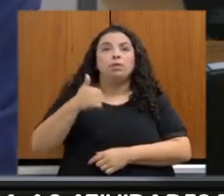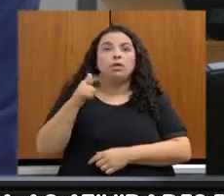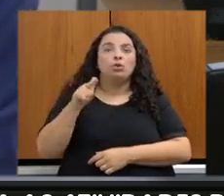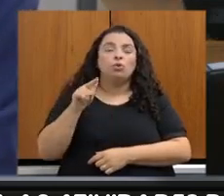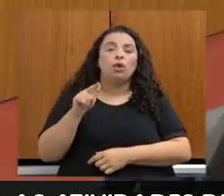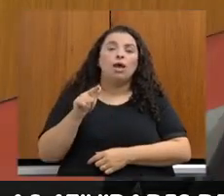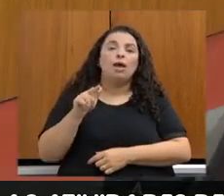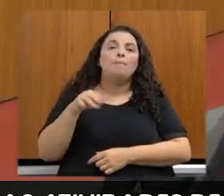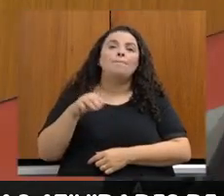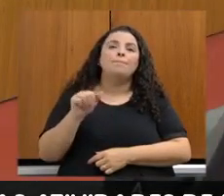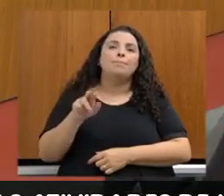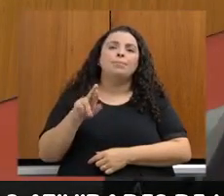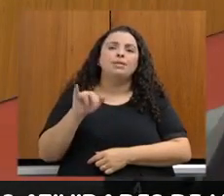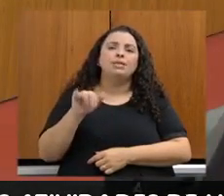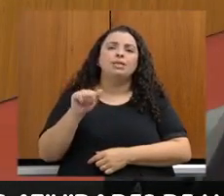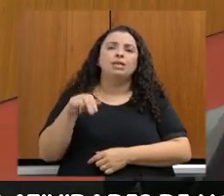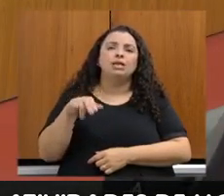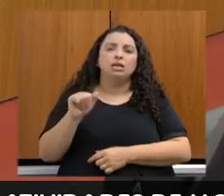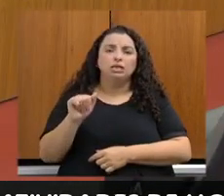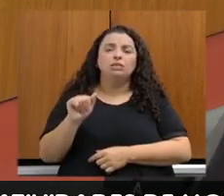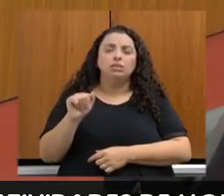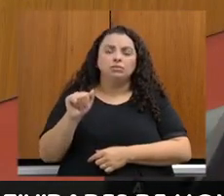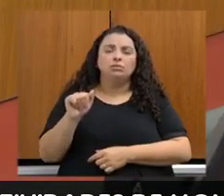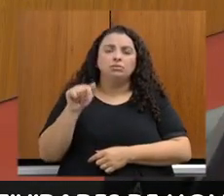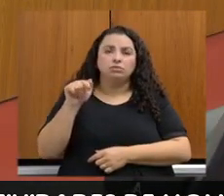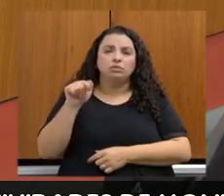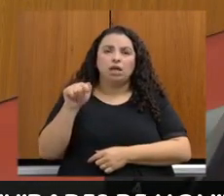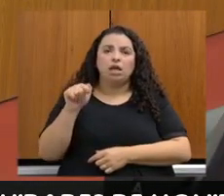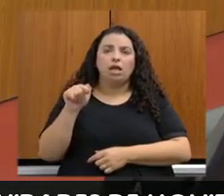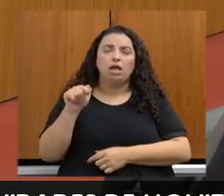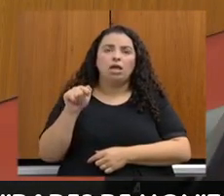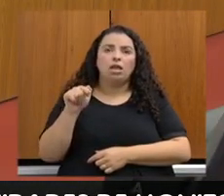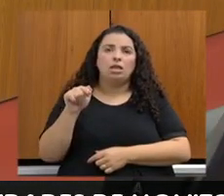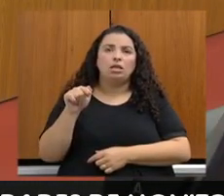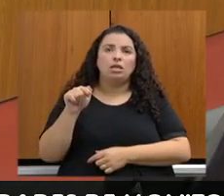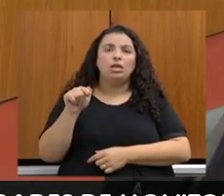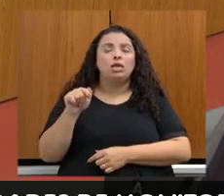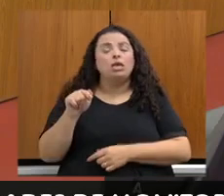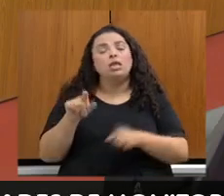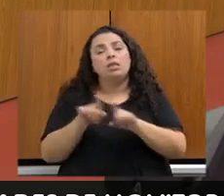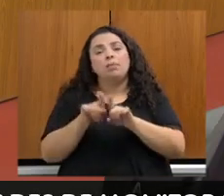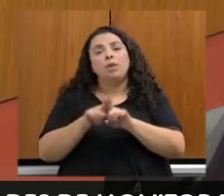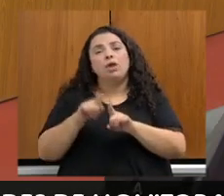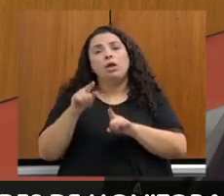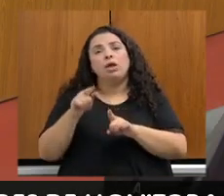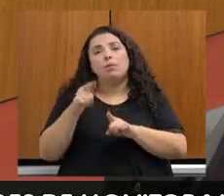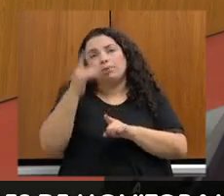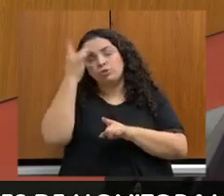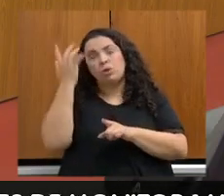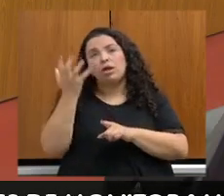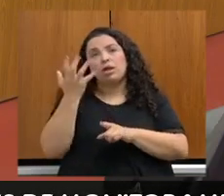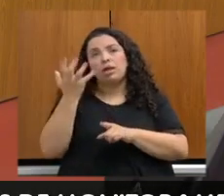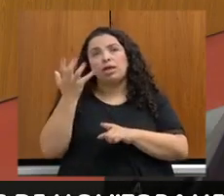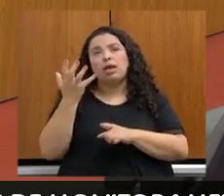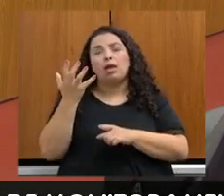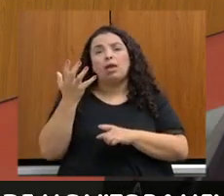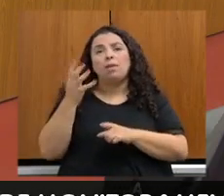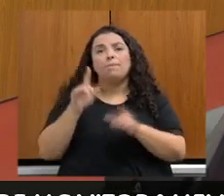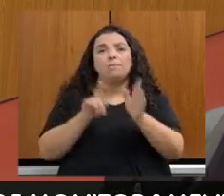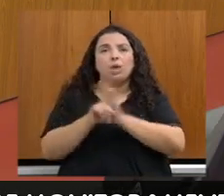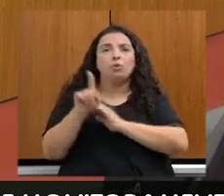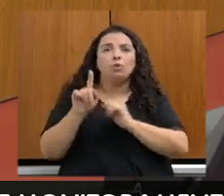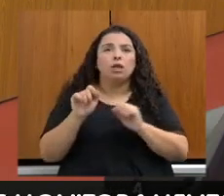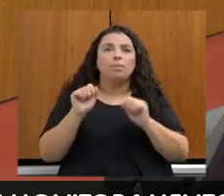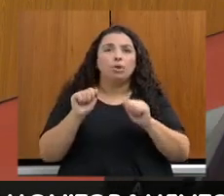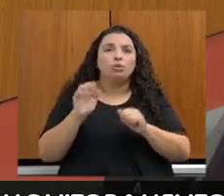senhora Mariana e eu peço para que quem tenha interesse de fazer intervenção, levante a mão aqui, a